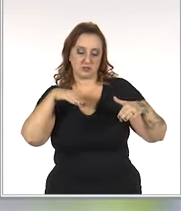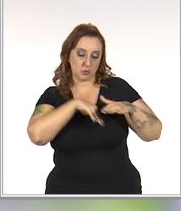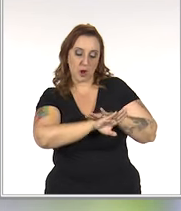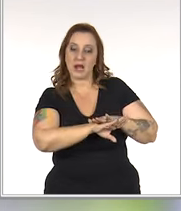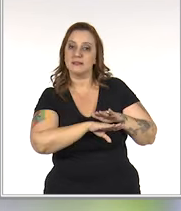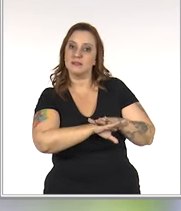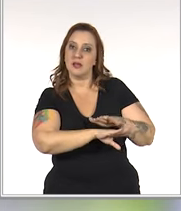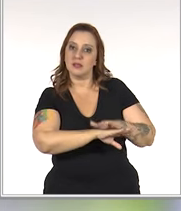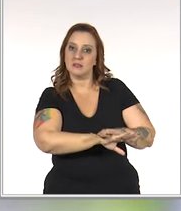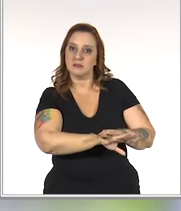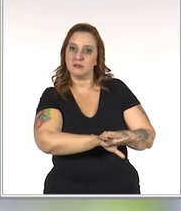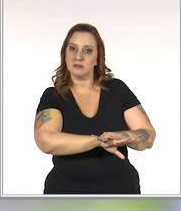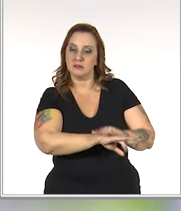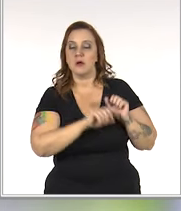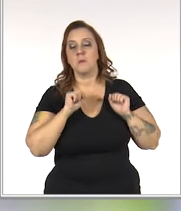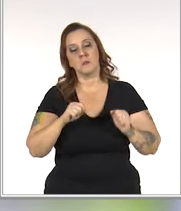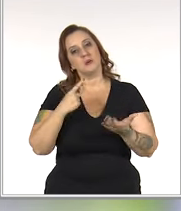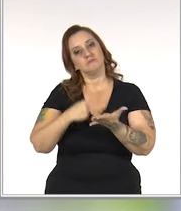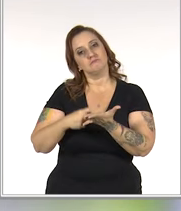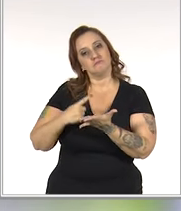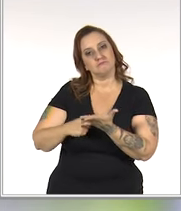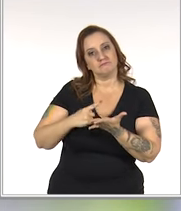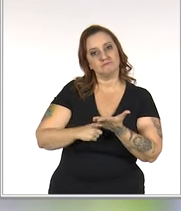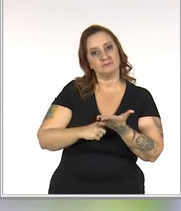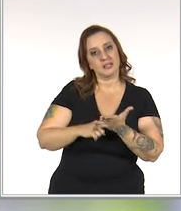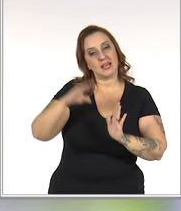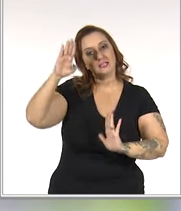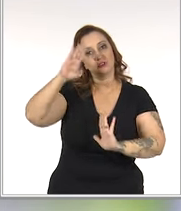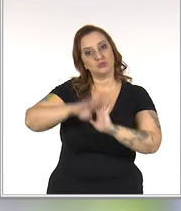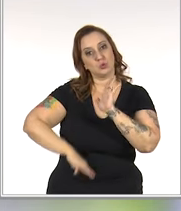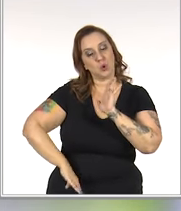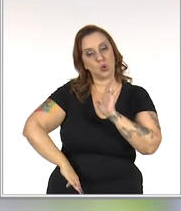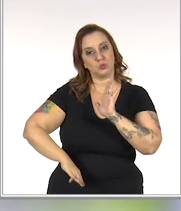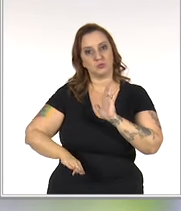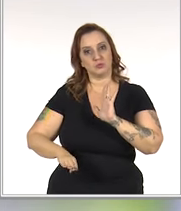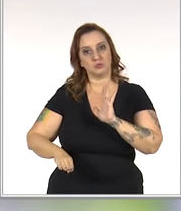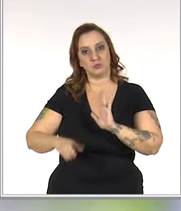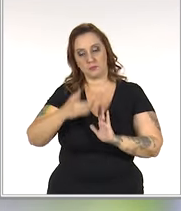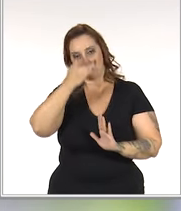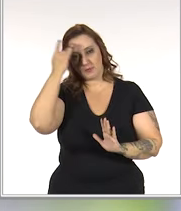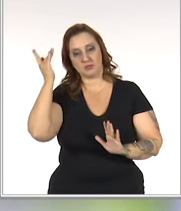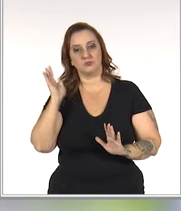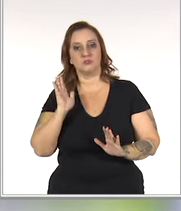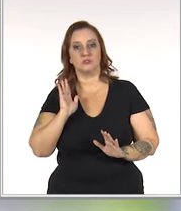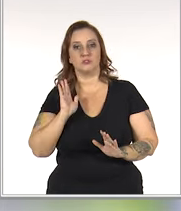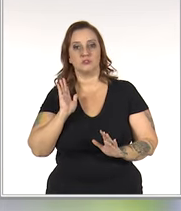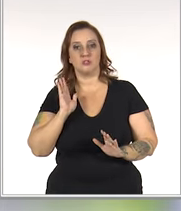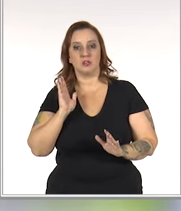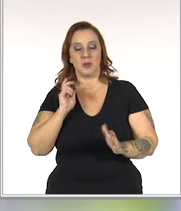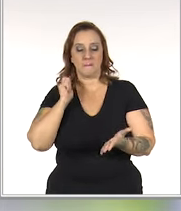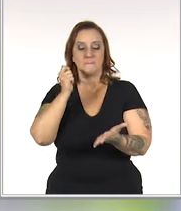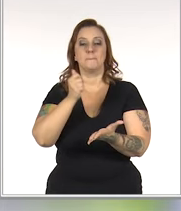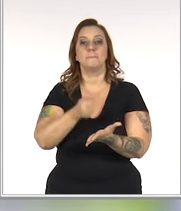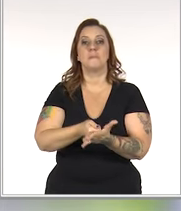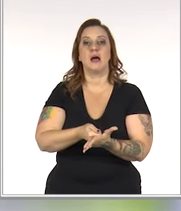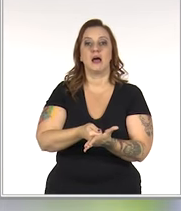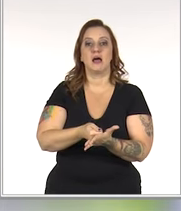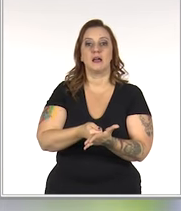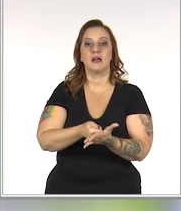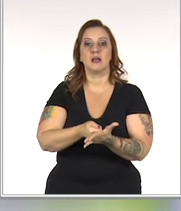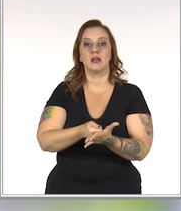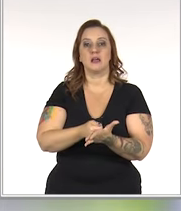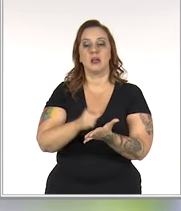Eu posso negociar, dar um desconto para clientes que façam pagamentos